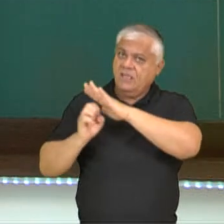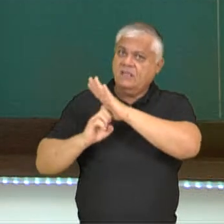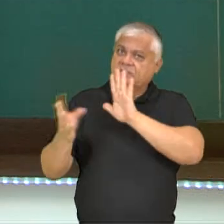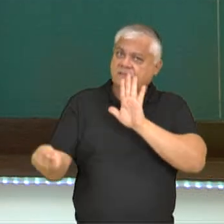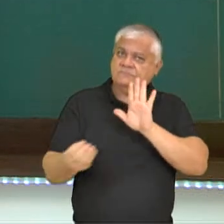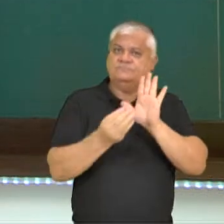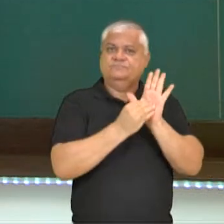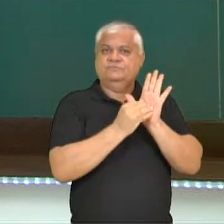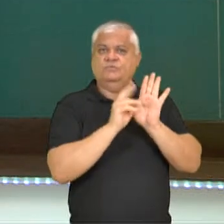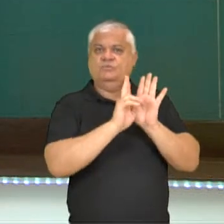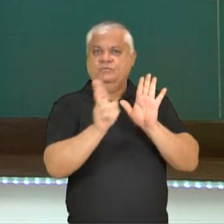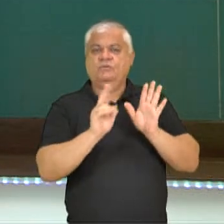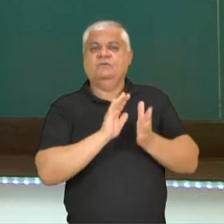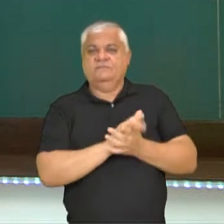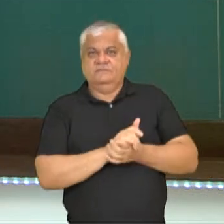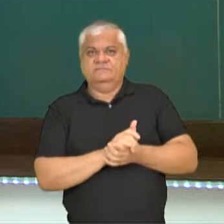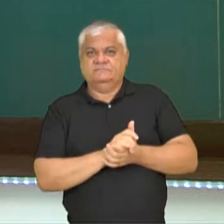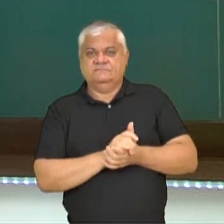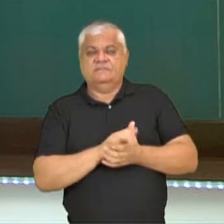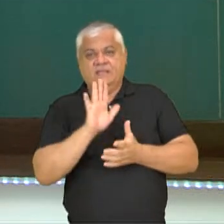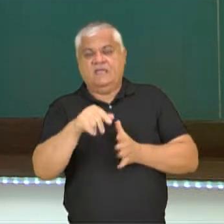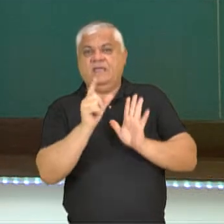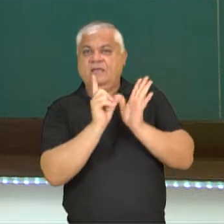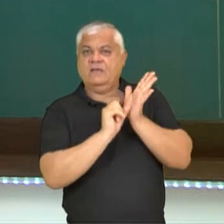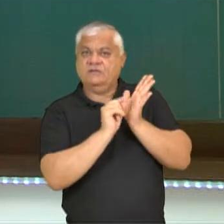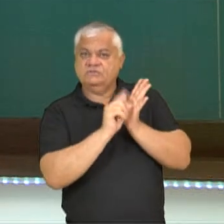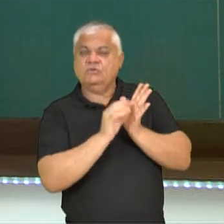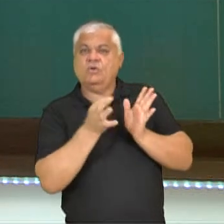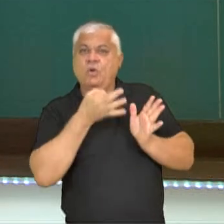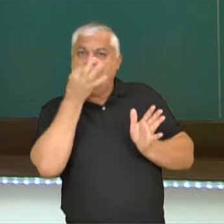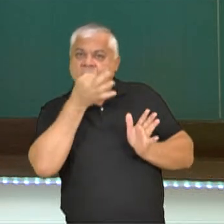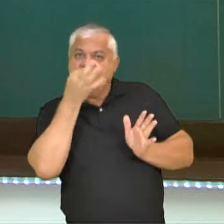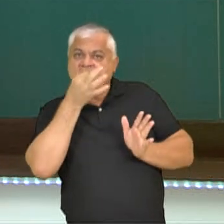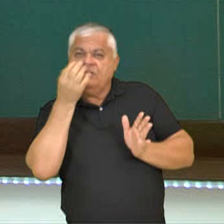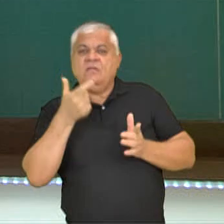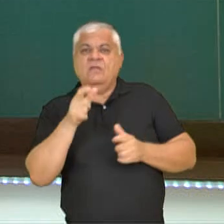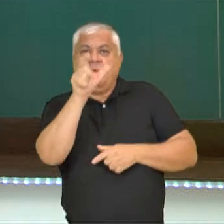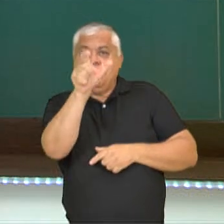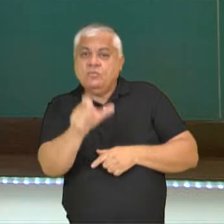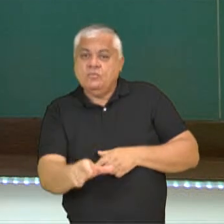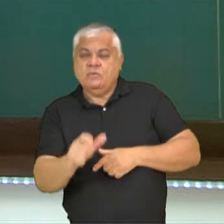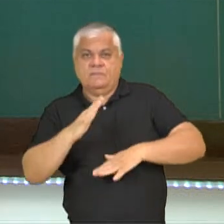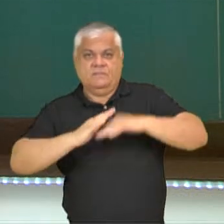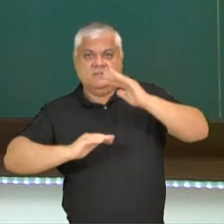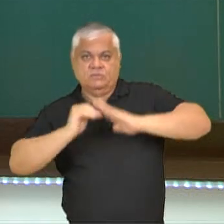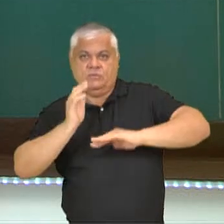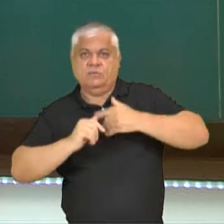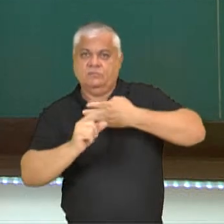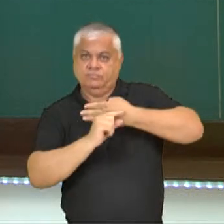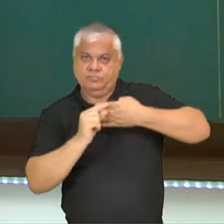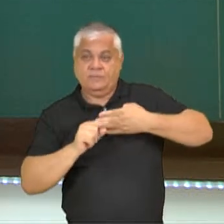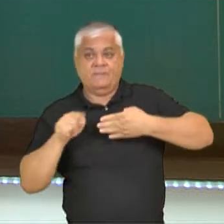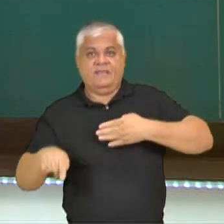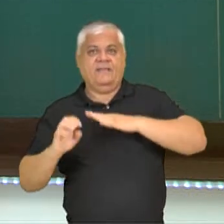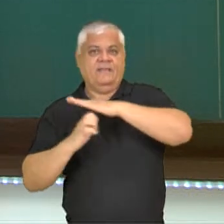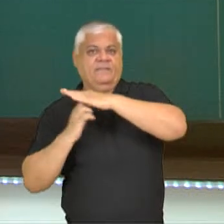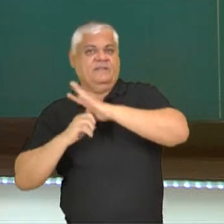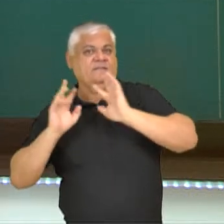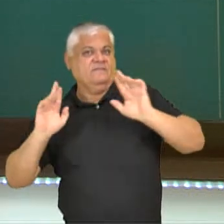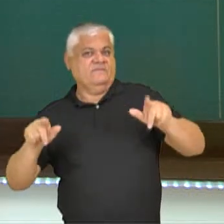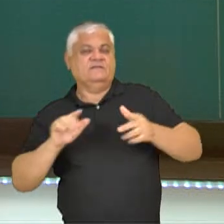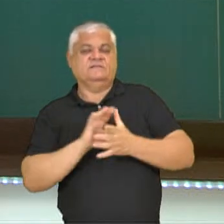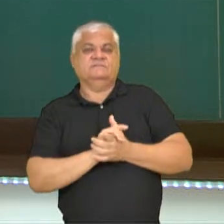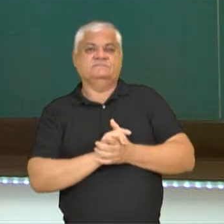especificamente como um artigo de opinião que apresenta a opinião de um jornalista, de um articulista. Sua estrutura é